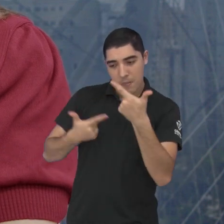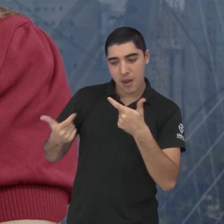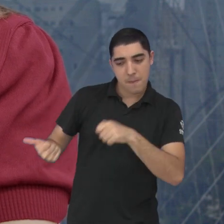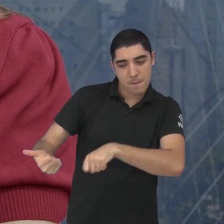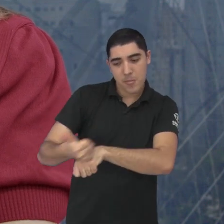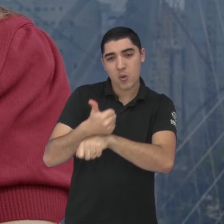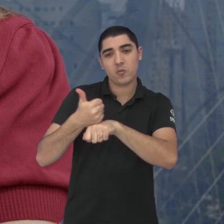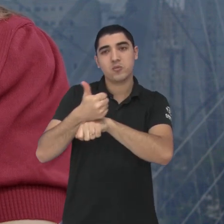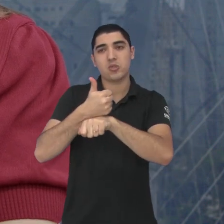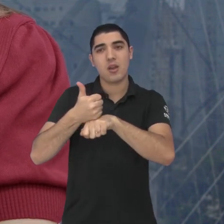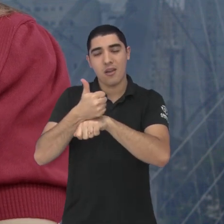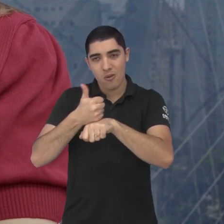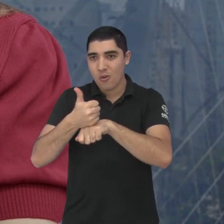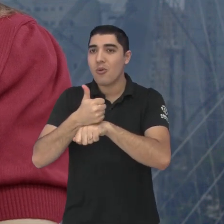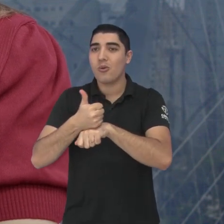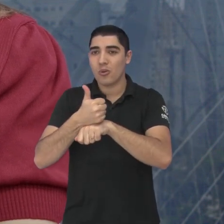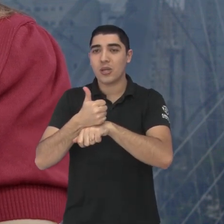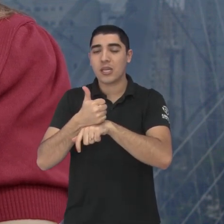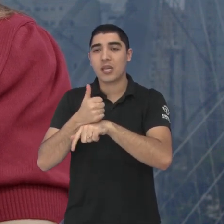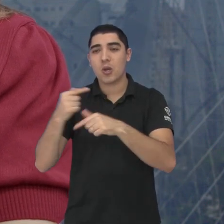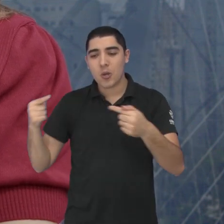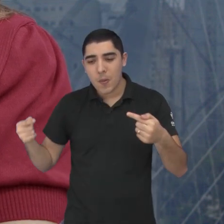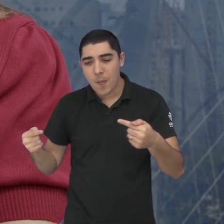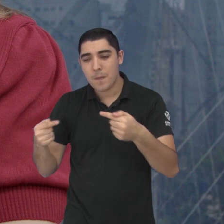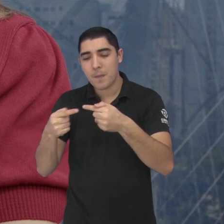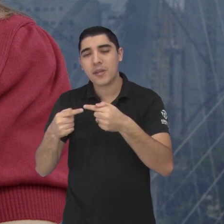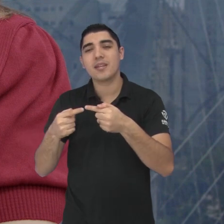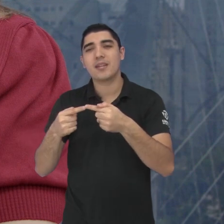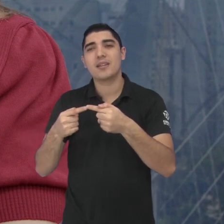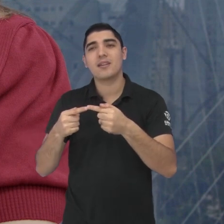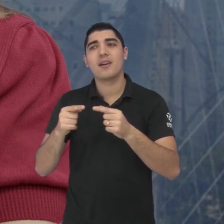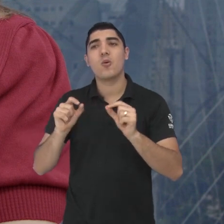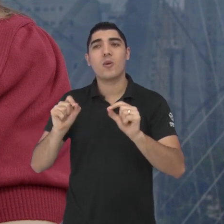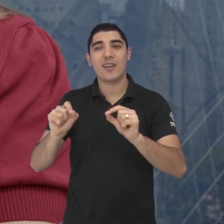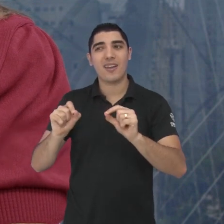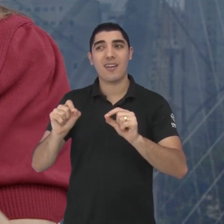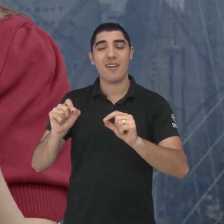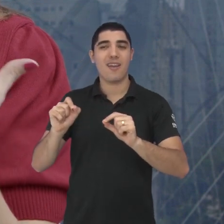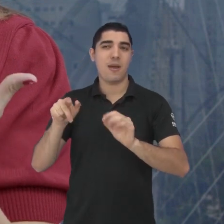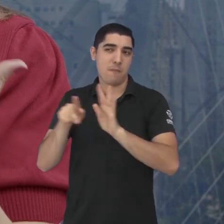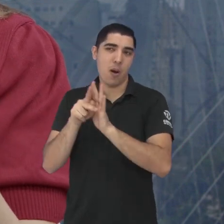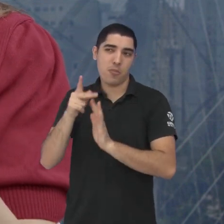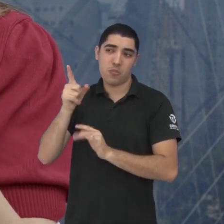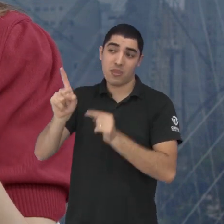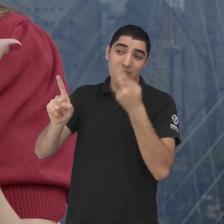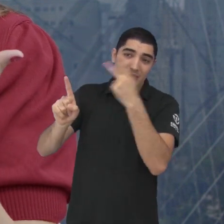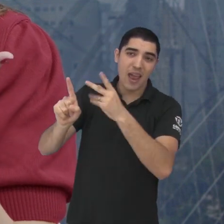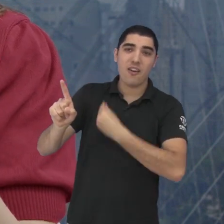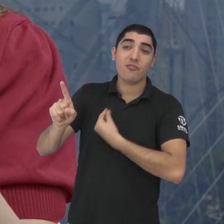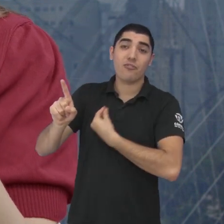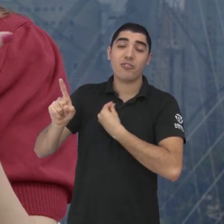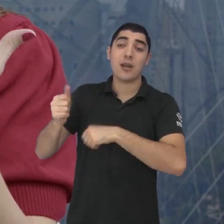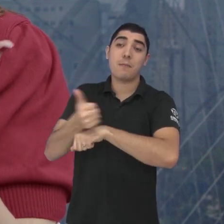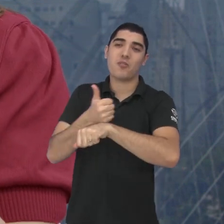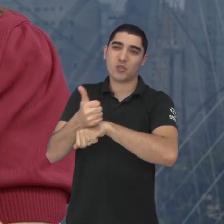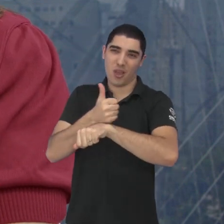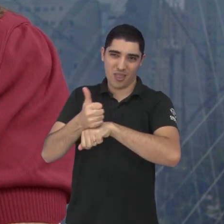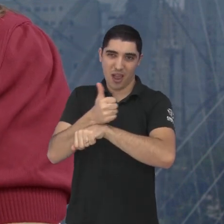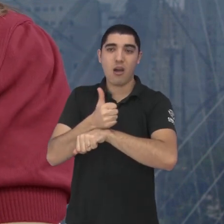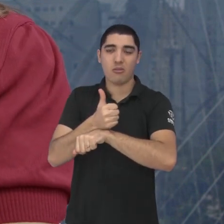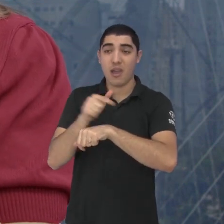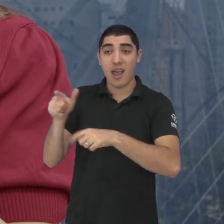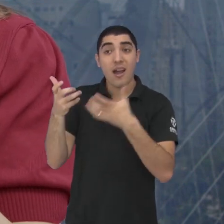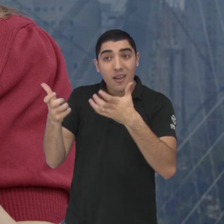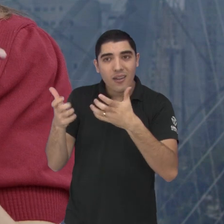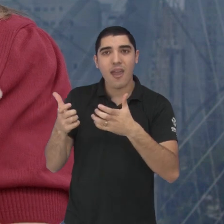favorável no sentido social mesmo, né? De cargos, né? De estar numa posição